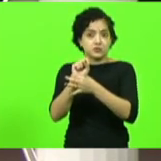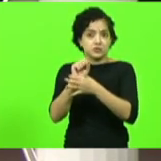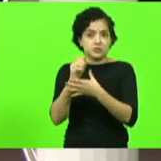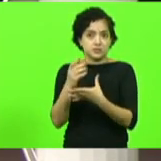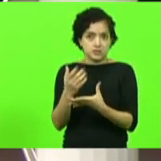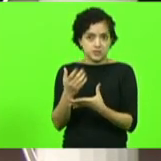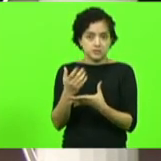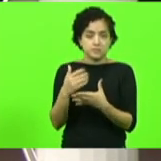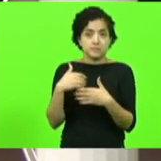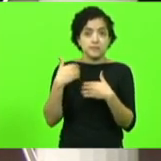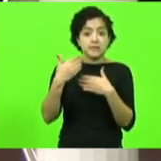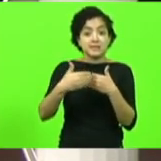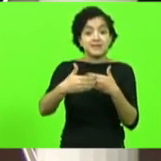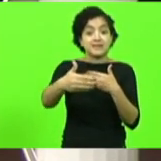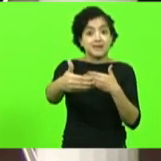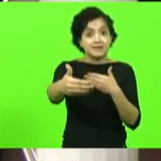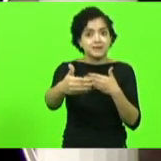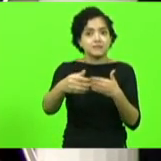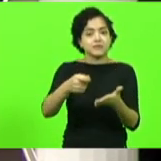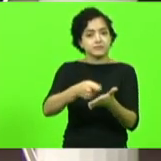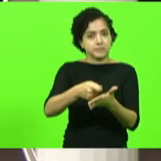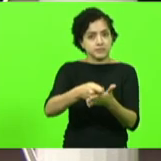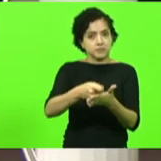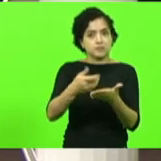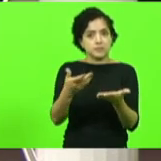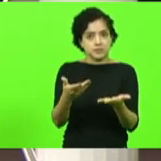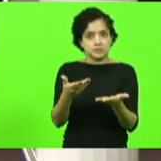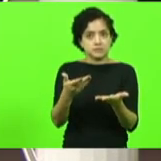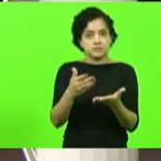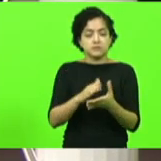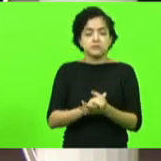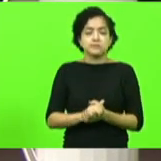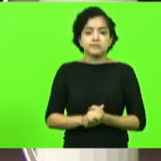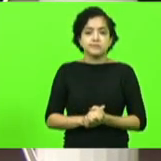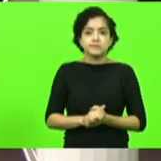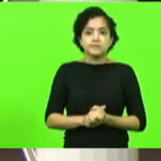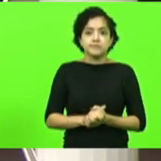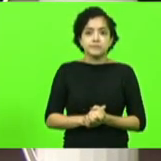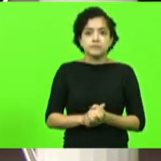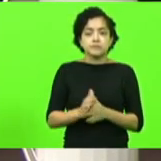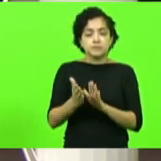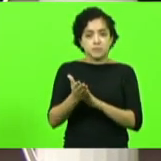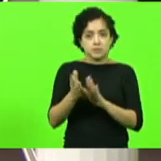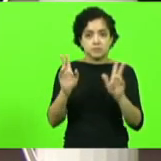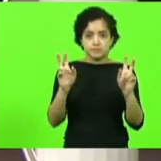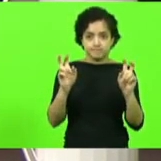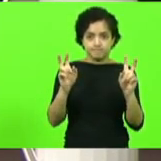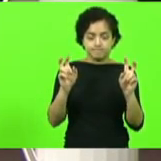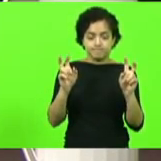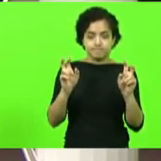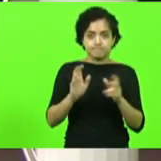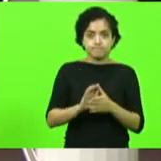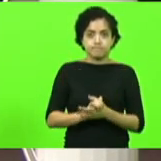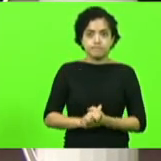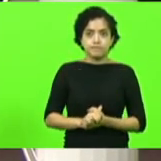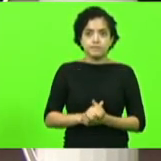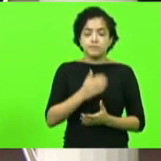garantia que lá na frente vai ser cobrança e achar o bem também então parabéns pela sua manifestação